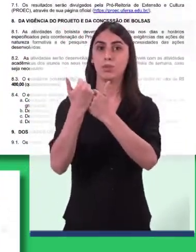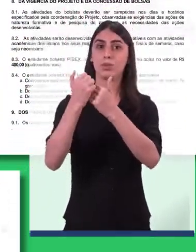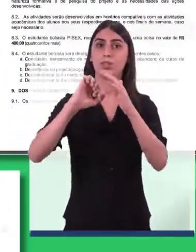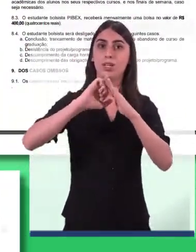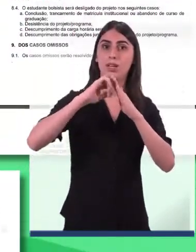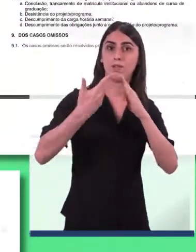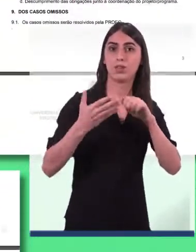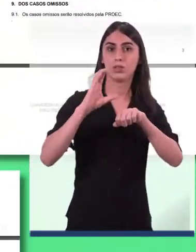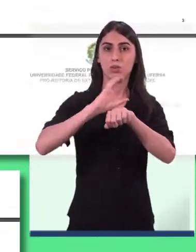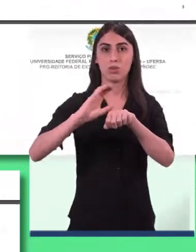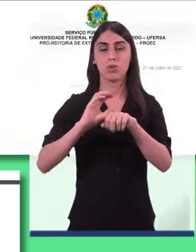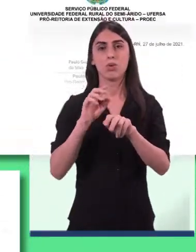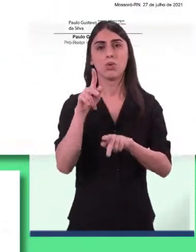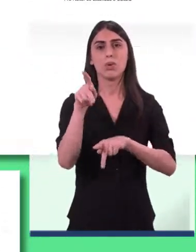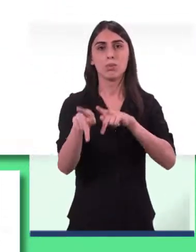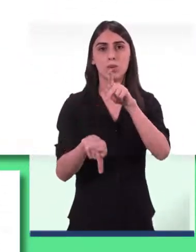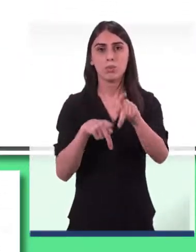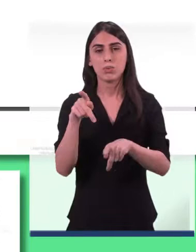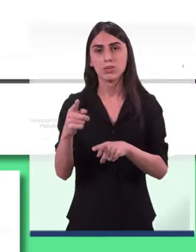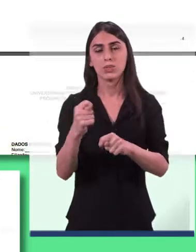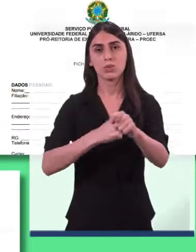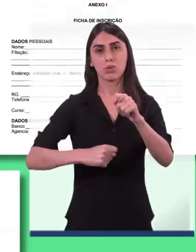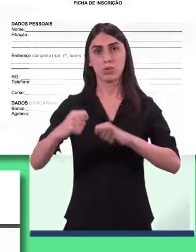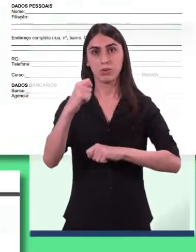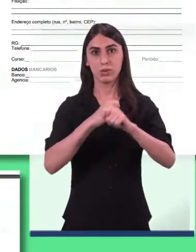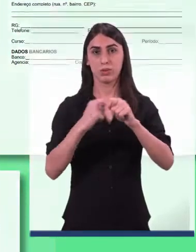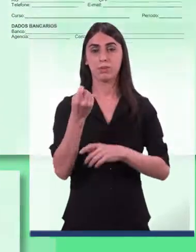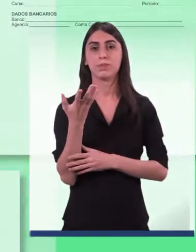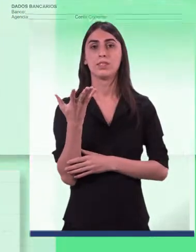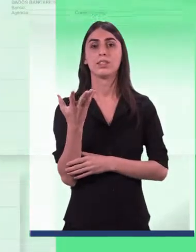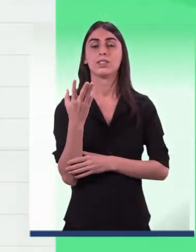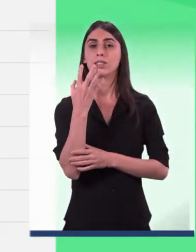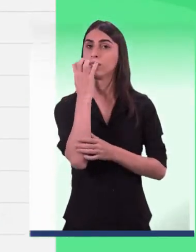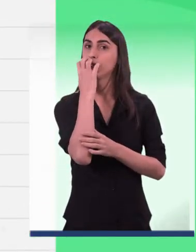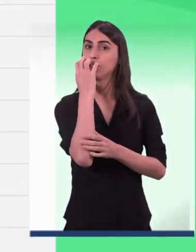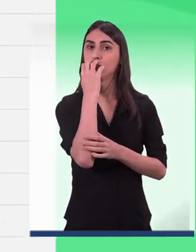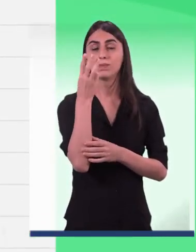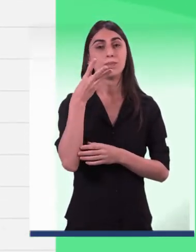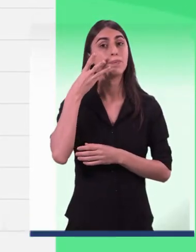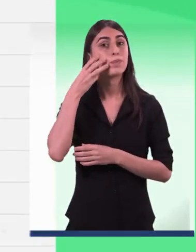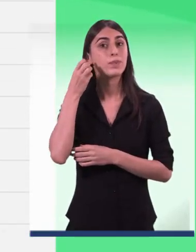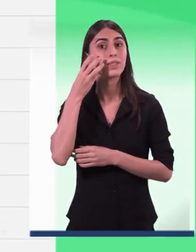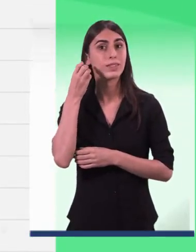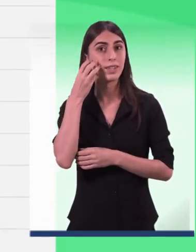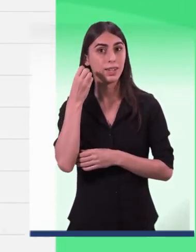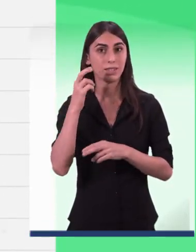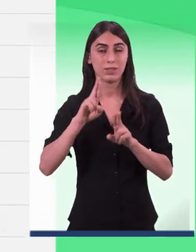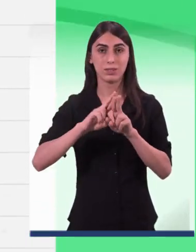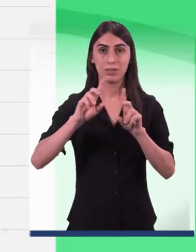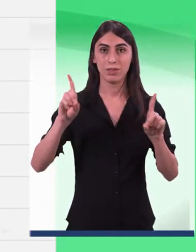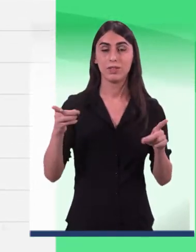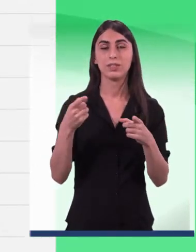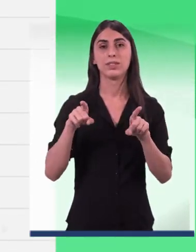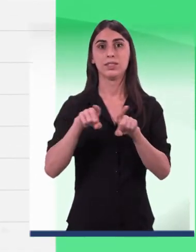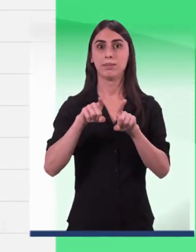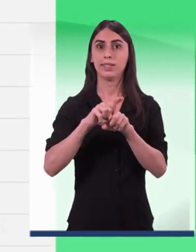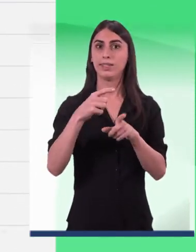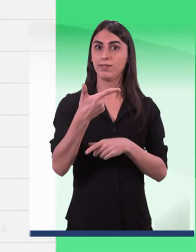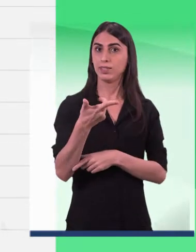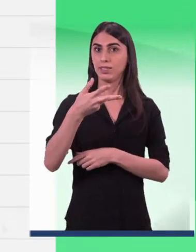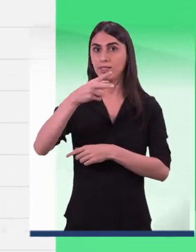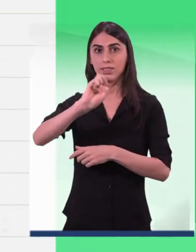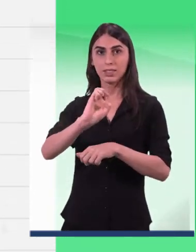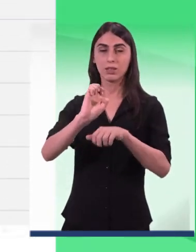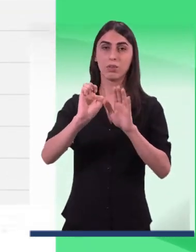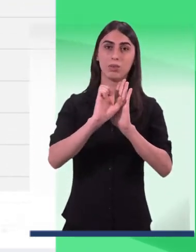cursos, controle populacional e proteção de cães e gatos da UFESA. Além disso, também foram lançados mais de 25